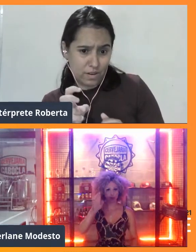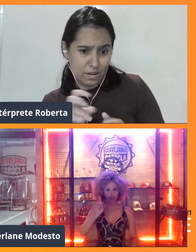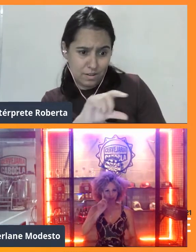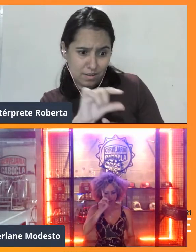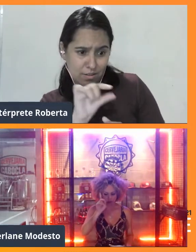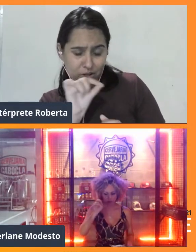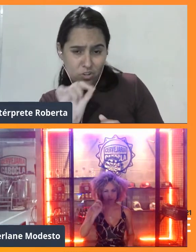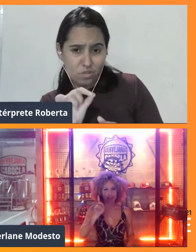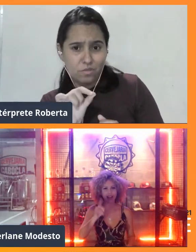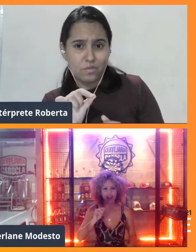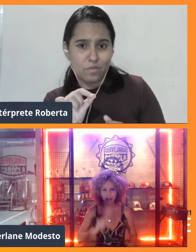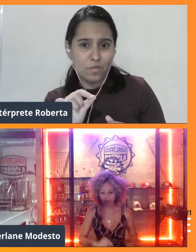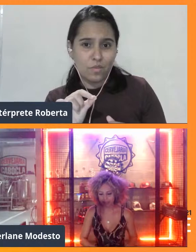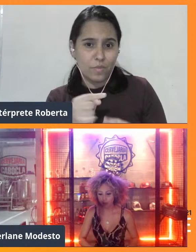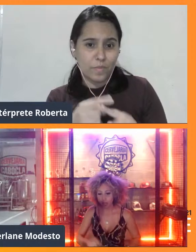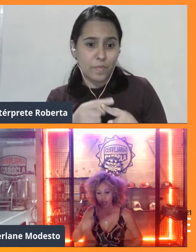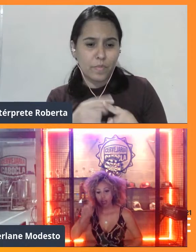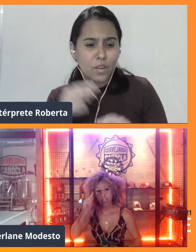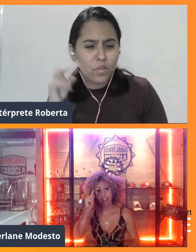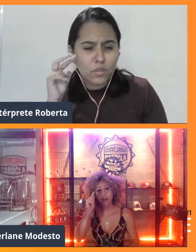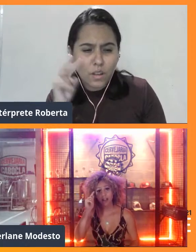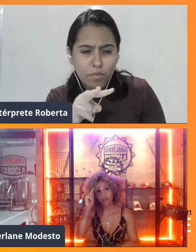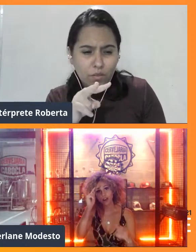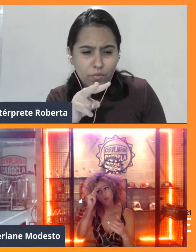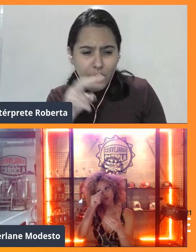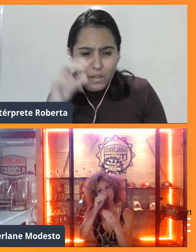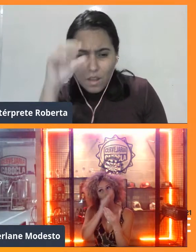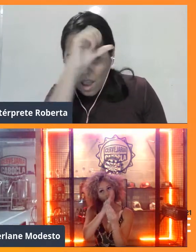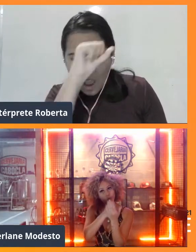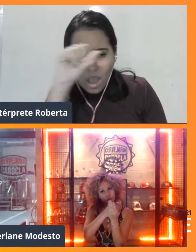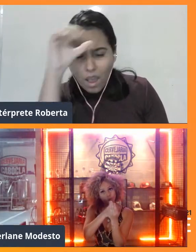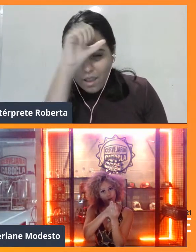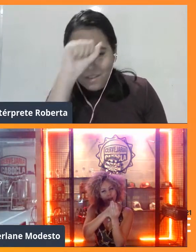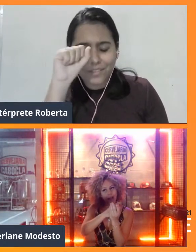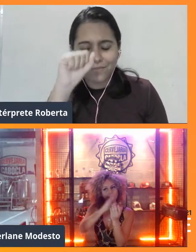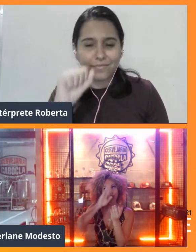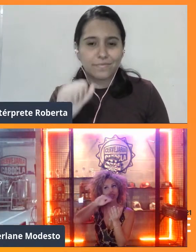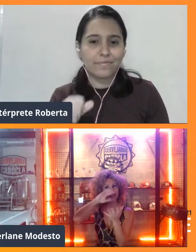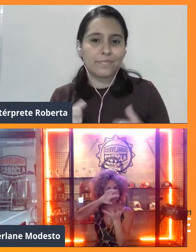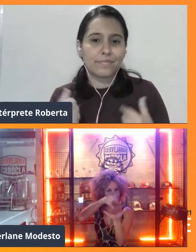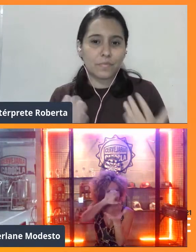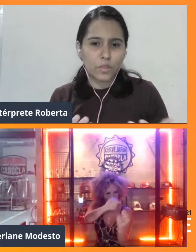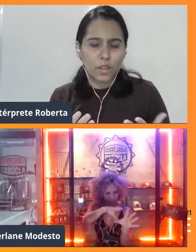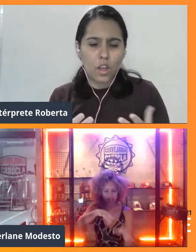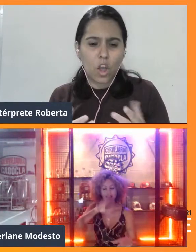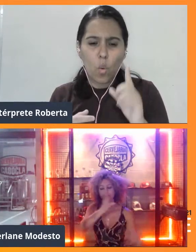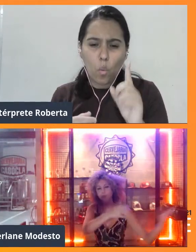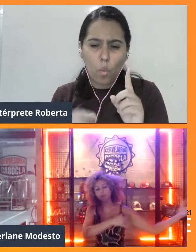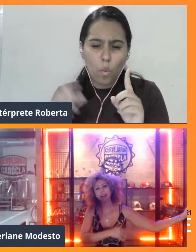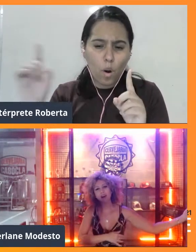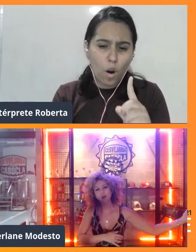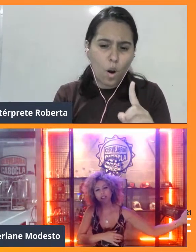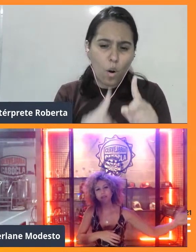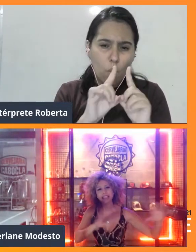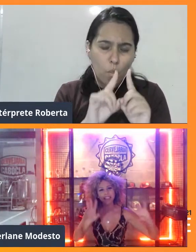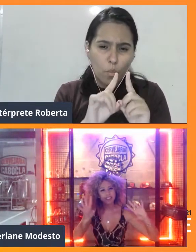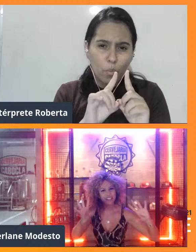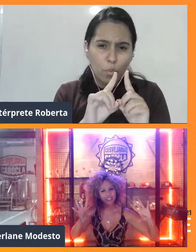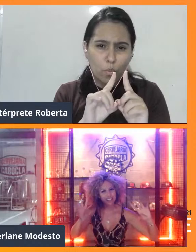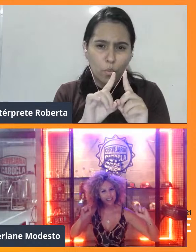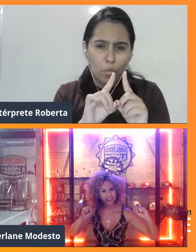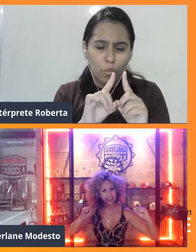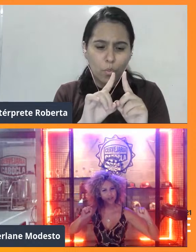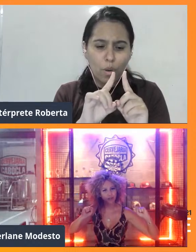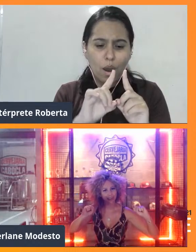entendi legal, porque eu tava de olho no lagarto aprendendo. Então, ele fica com um. Aí, quando ela deixa ele, aí ele pode pegar a outra.